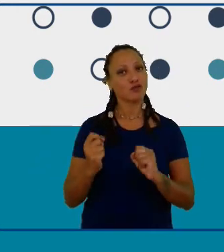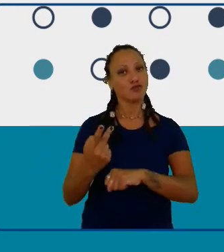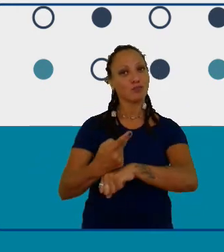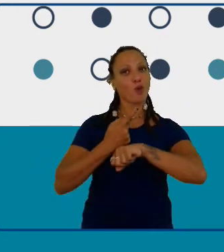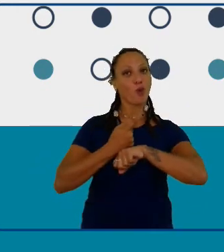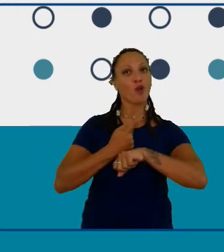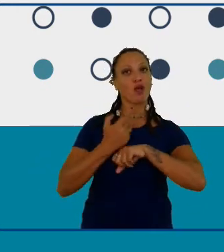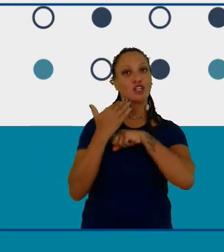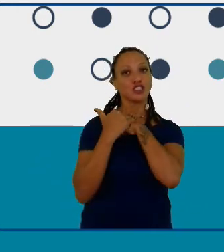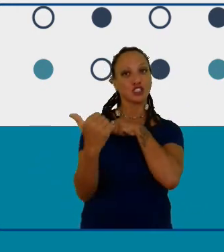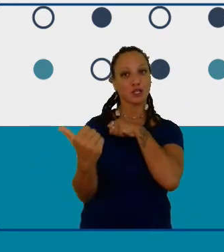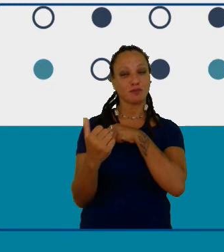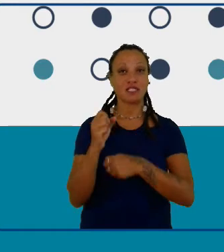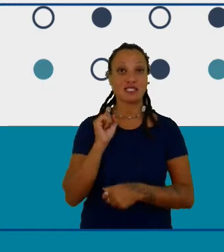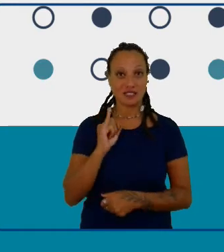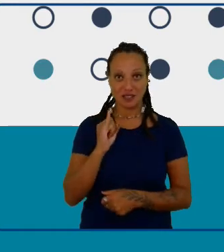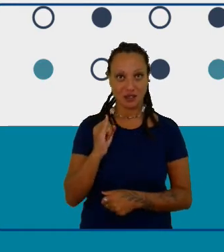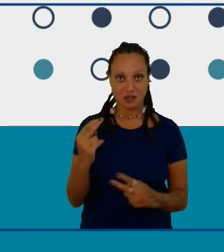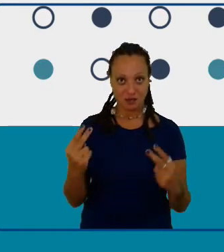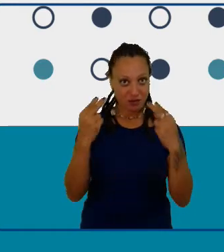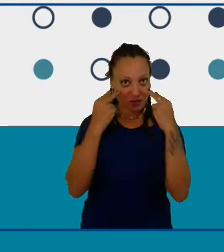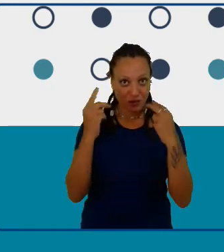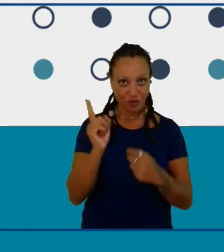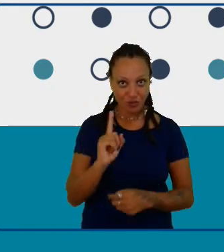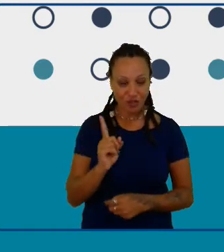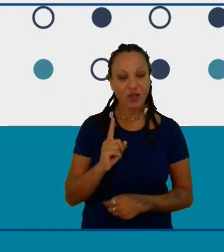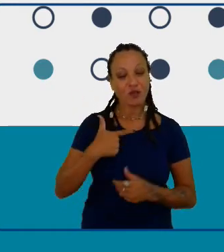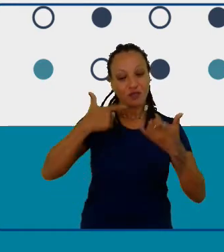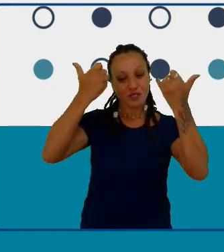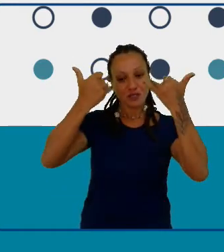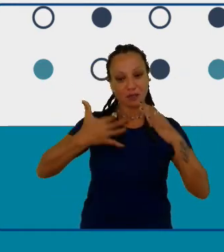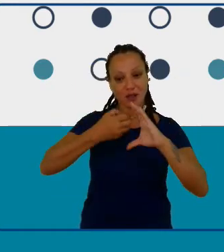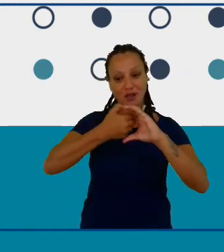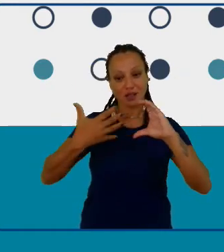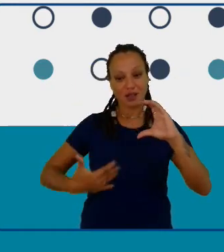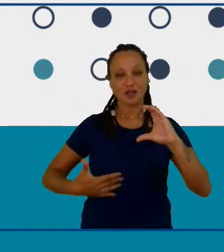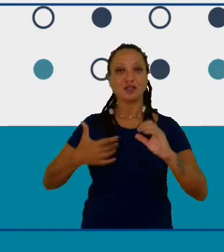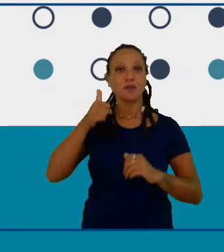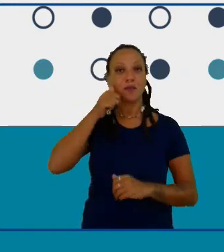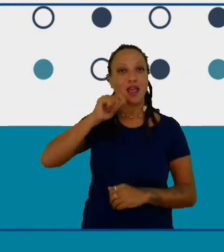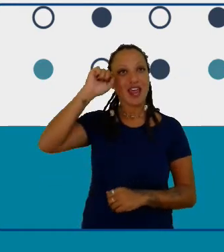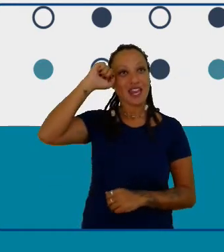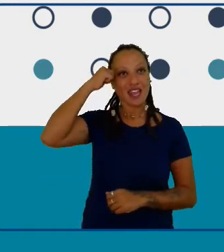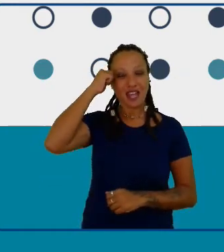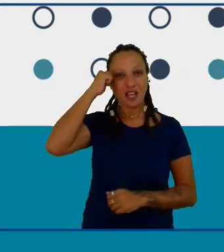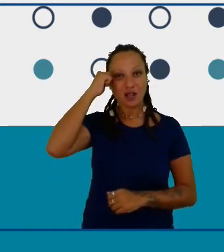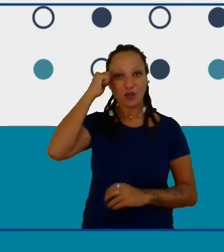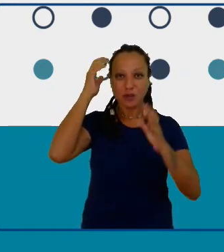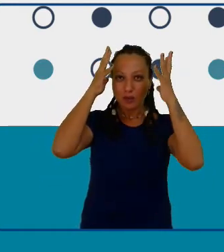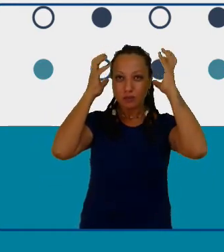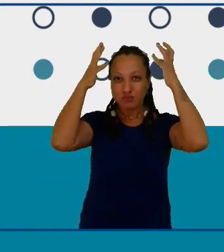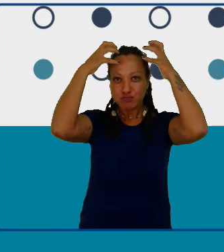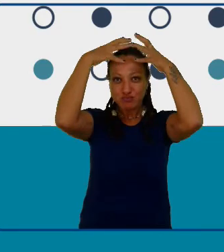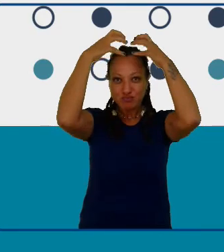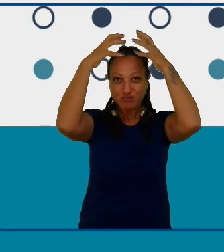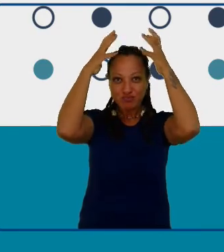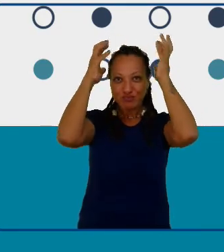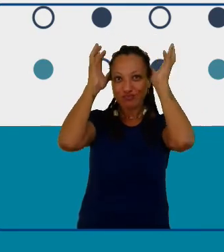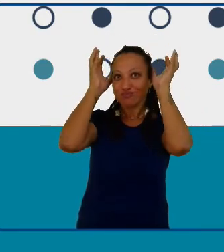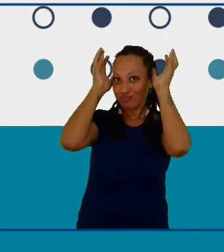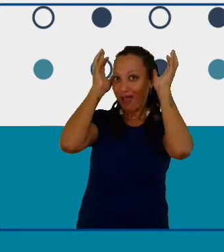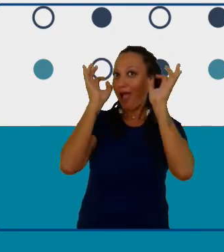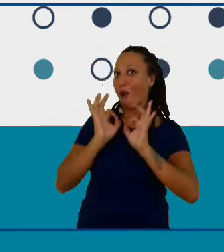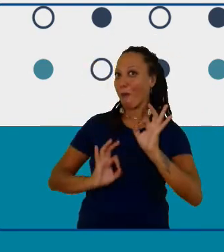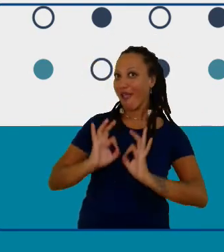podendo me ver eu sou uma mulher negra tenho cabelo curto que está um pouco bagunçado agora mas é um bagunçado arrumado eu